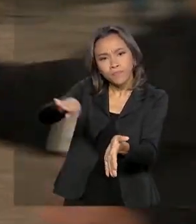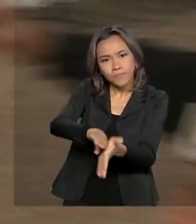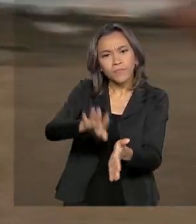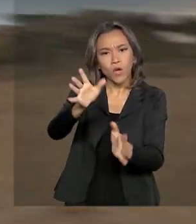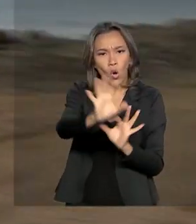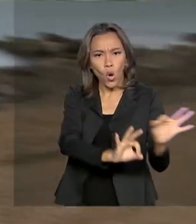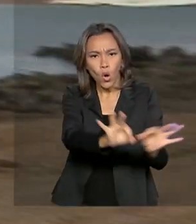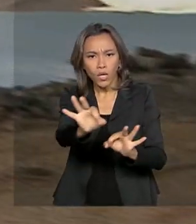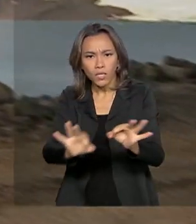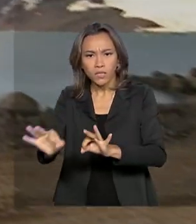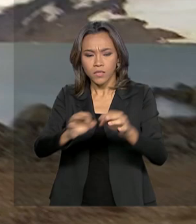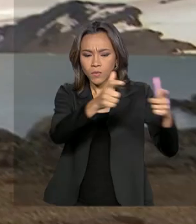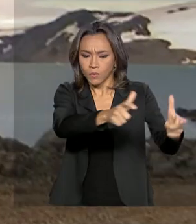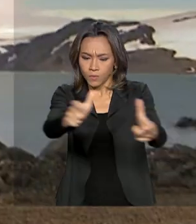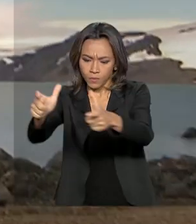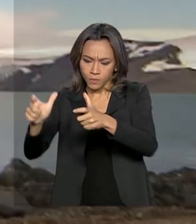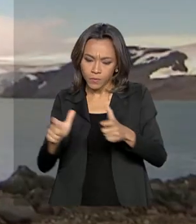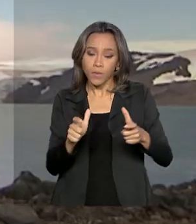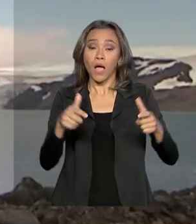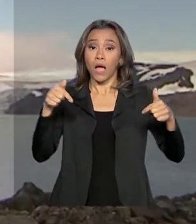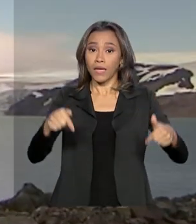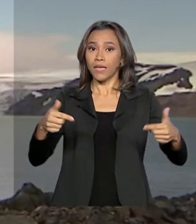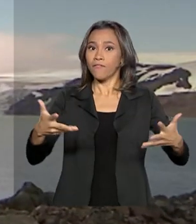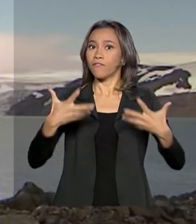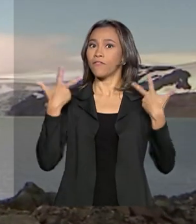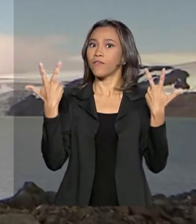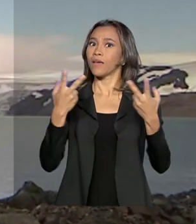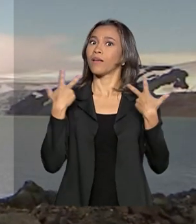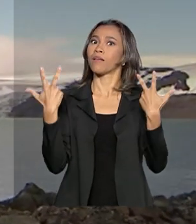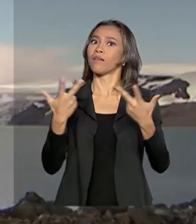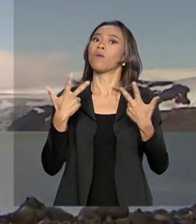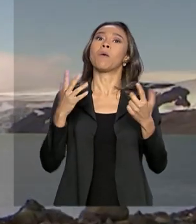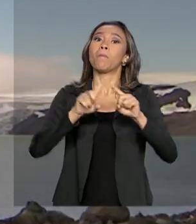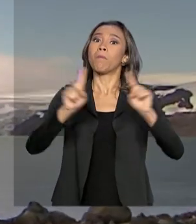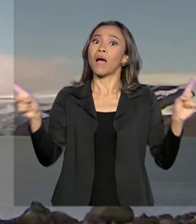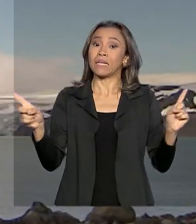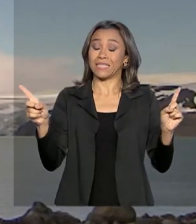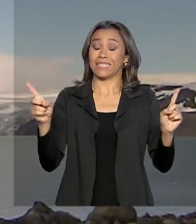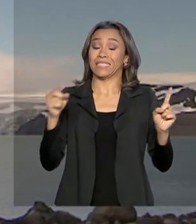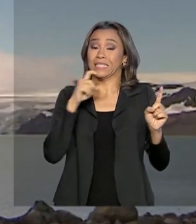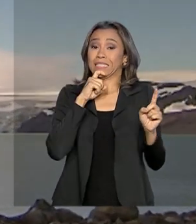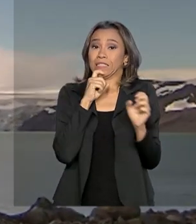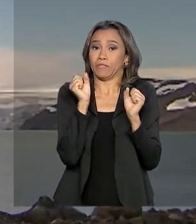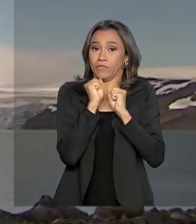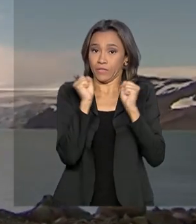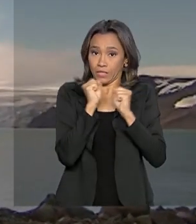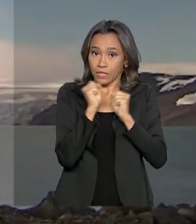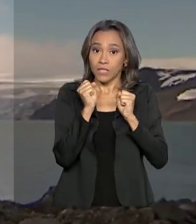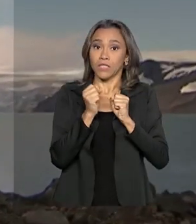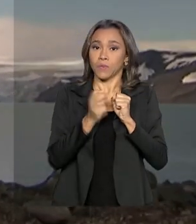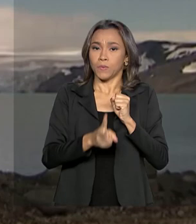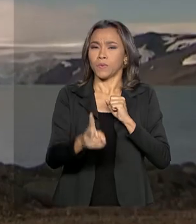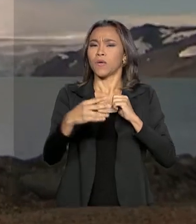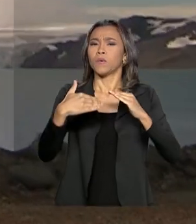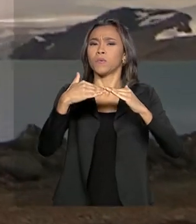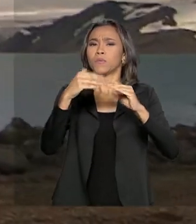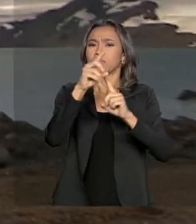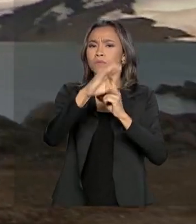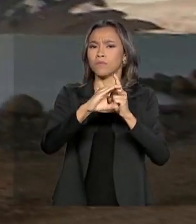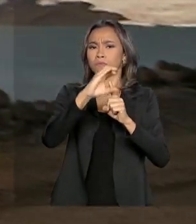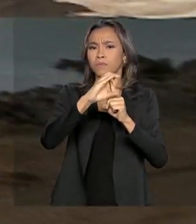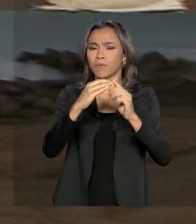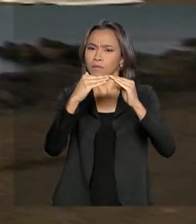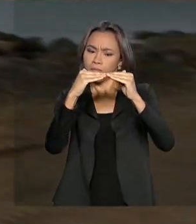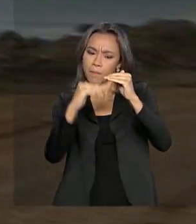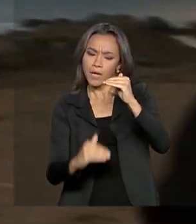Aqui é verão na Antártica, mas mesmo assim a temperatura continua muito fria. Hoje ela está girando em torno de zero